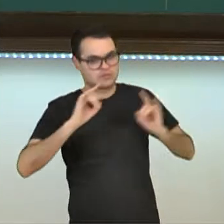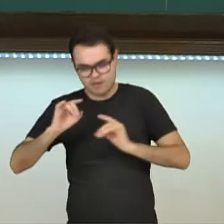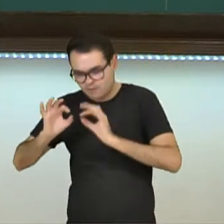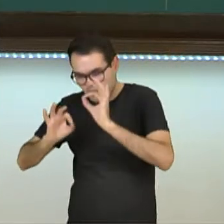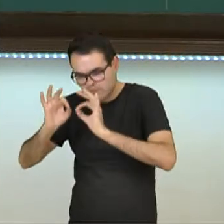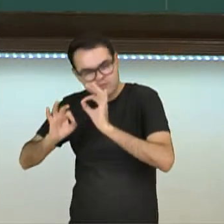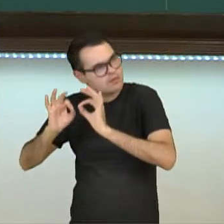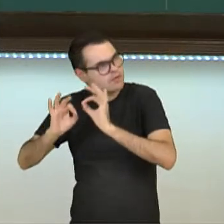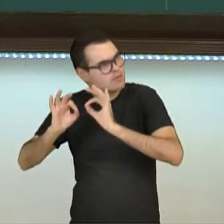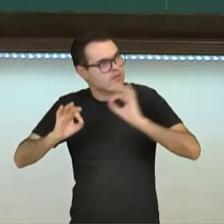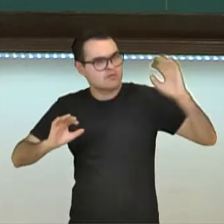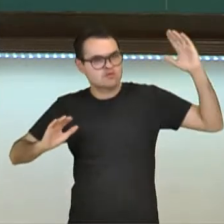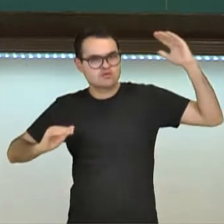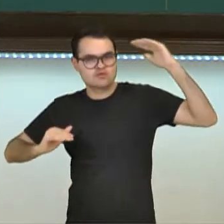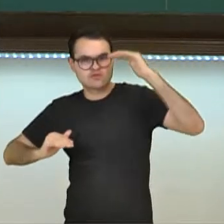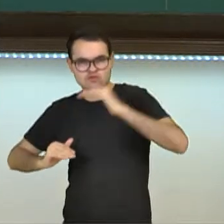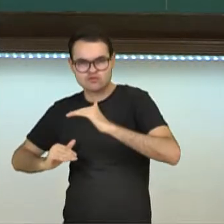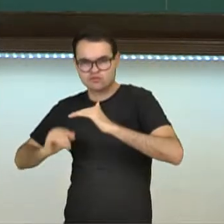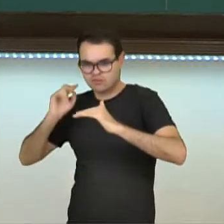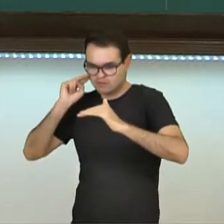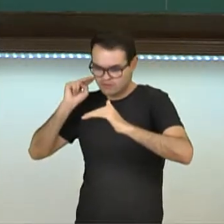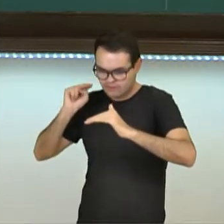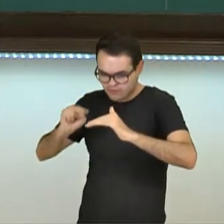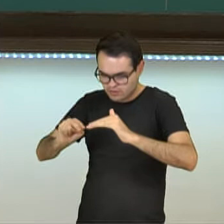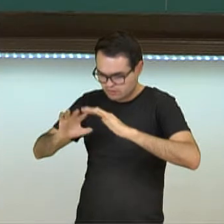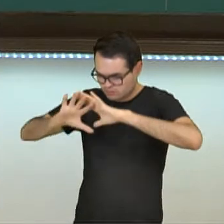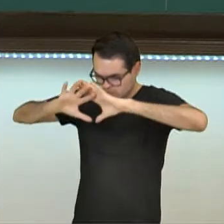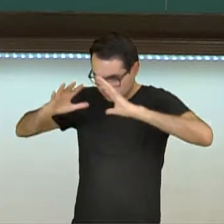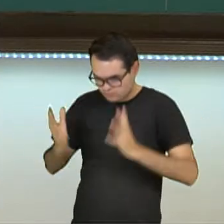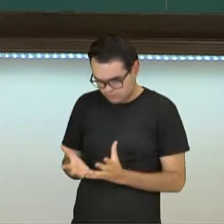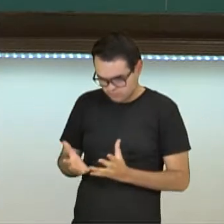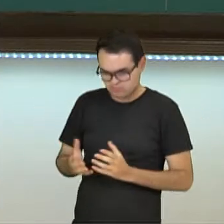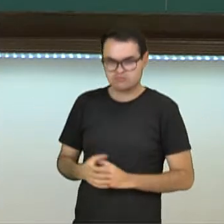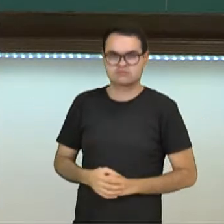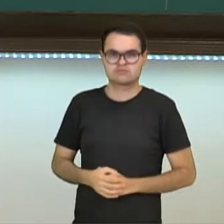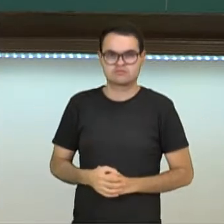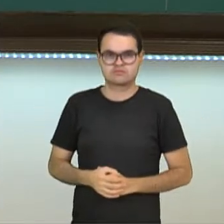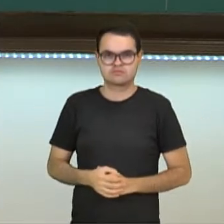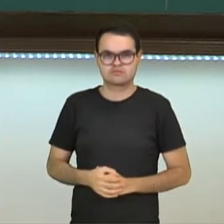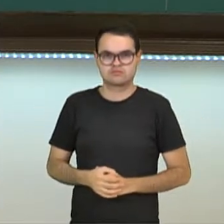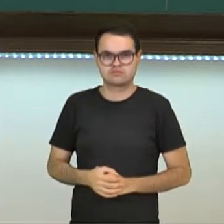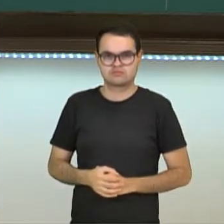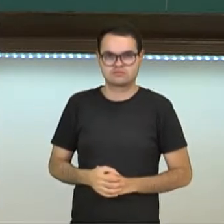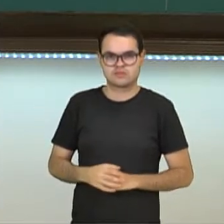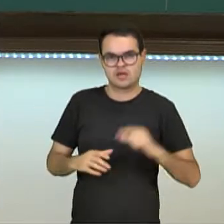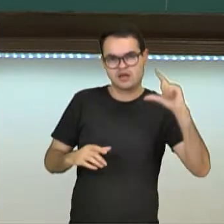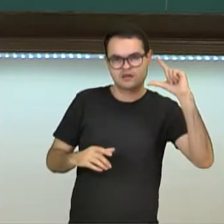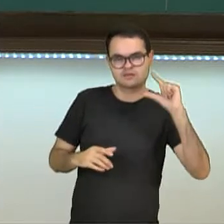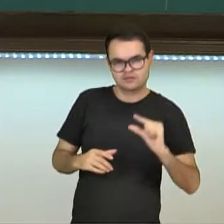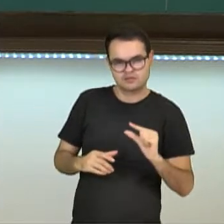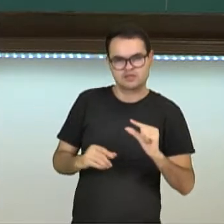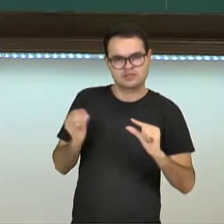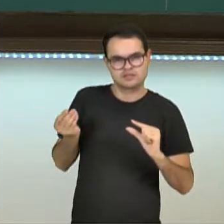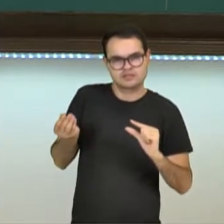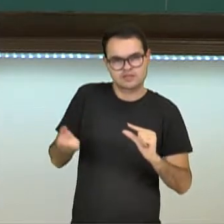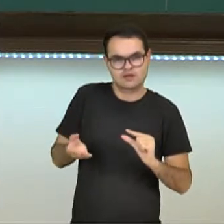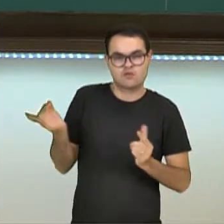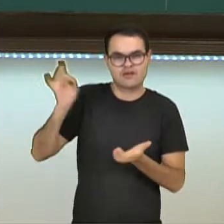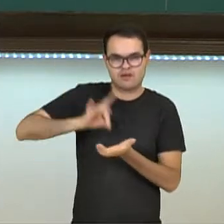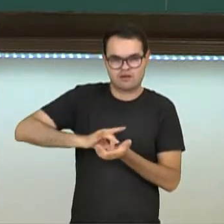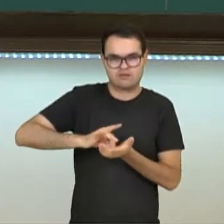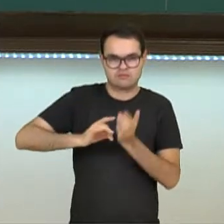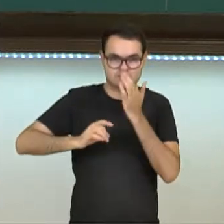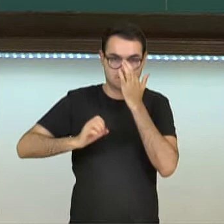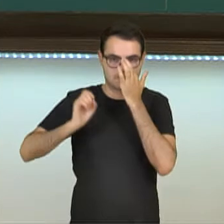em uma coisa menor. Para que a gente consiga enxergar ele como um todo, numa redução que transfere o real.